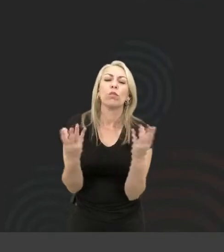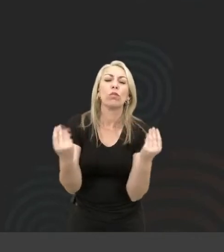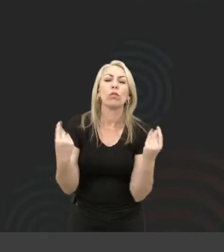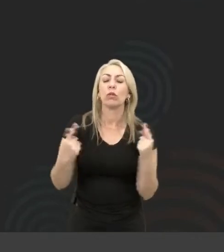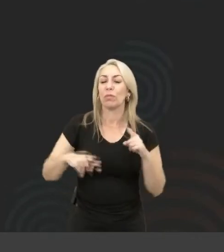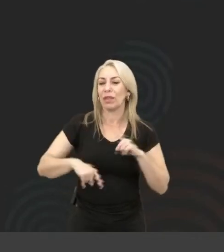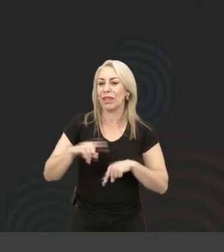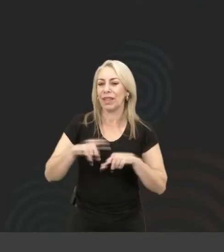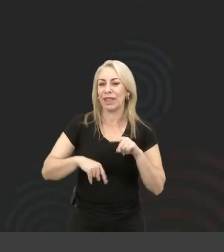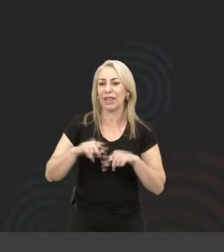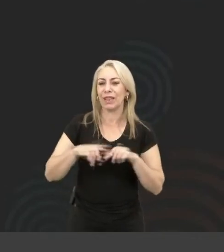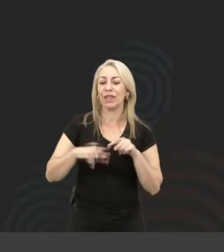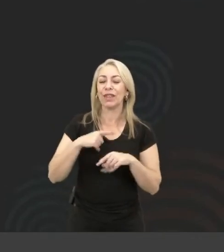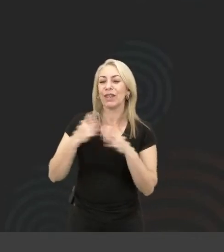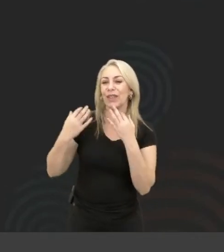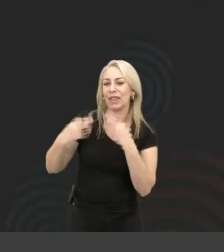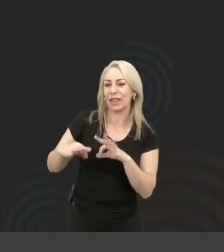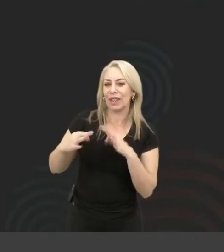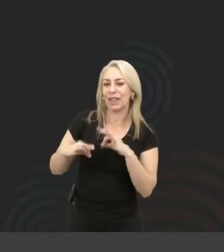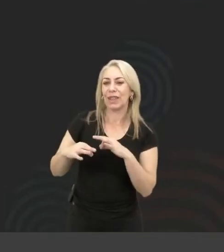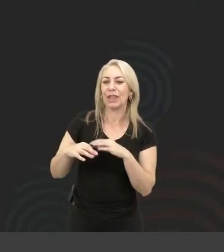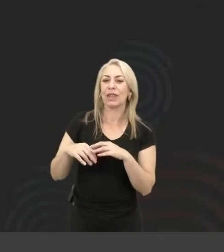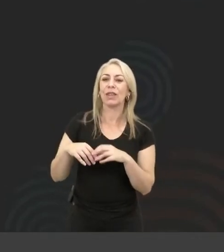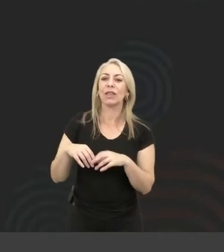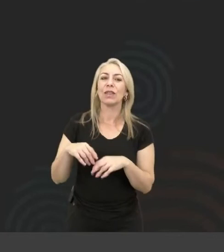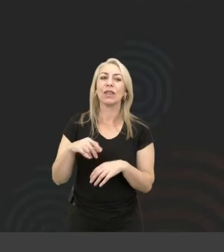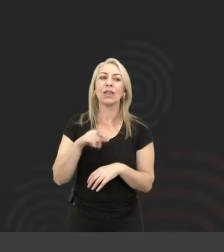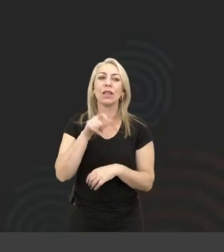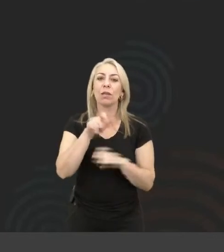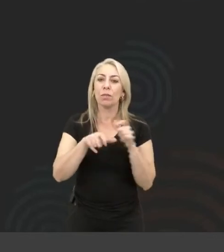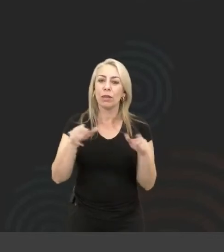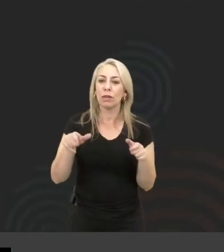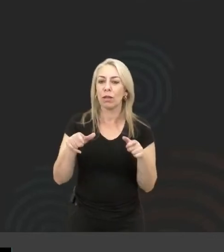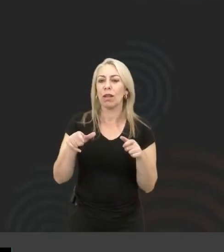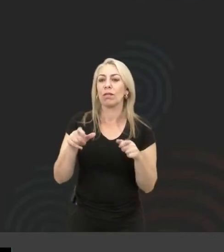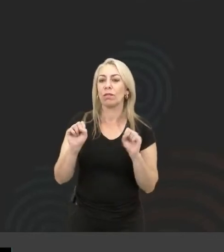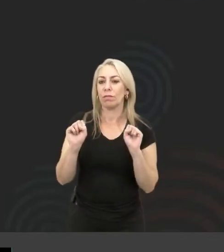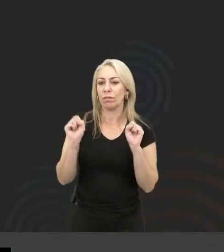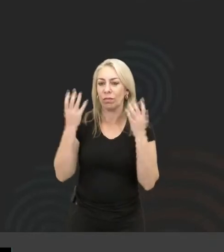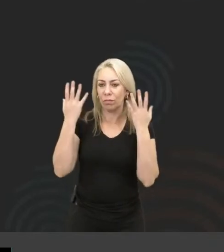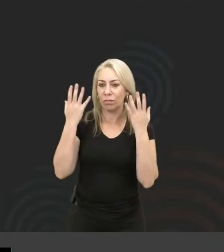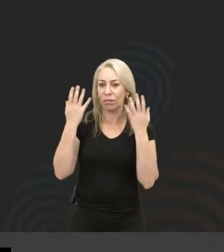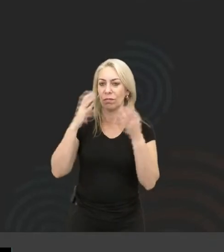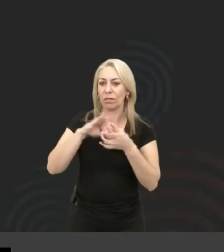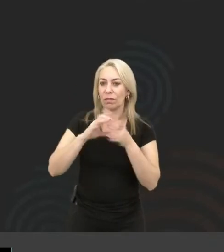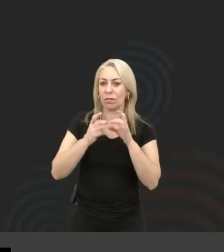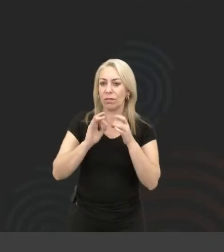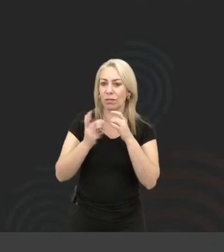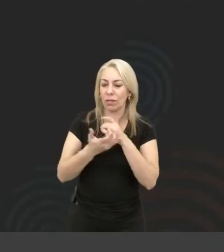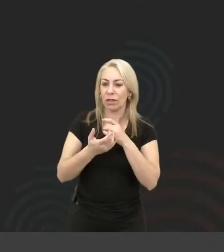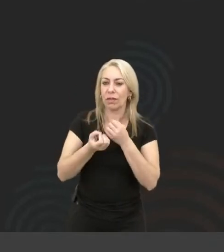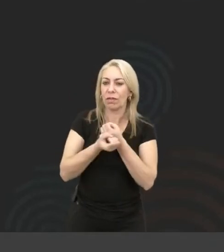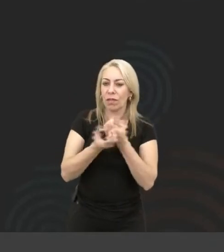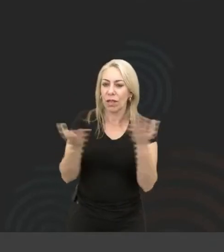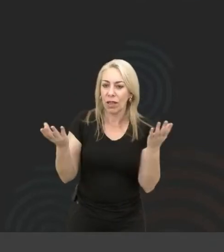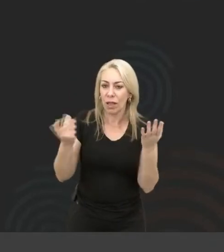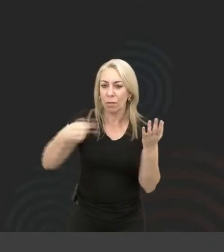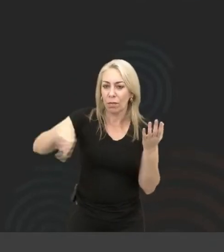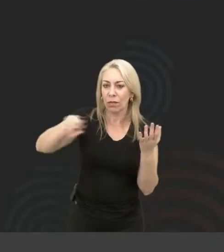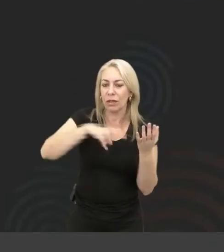e aí, eu tenho certeza que o pessoal do evento vai disponibilizar para vocês os nossos contatos.